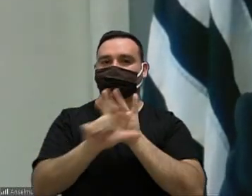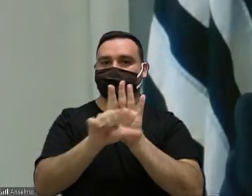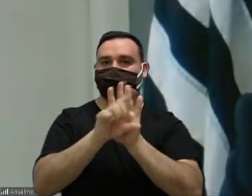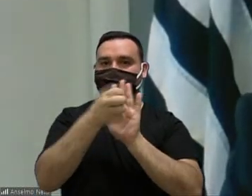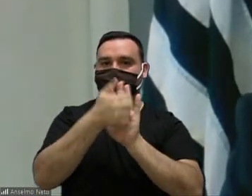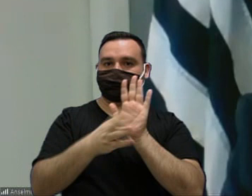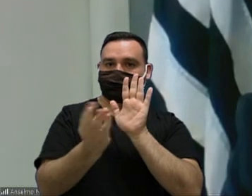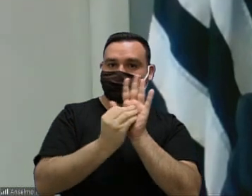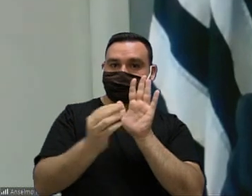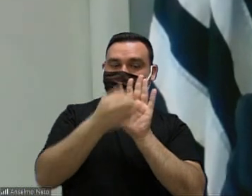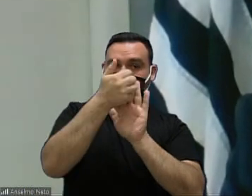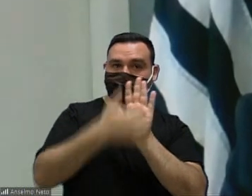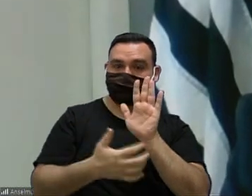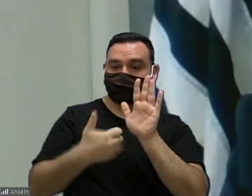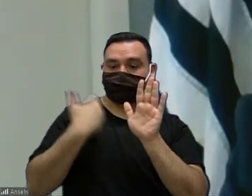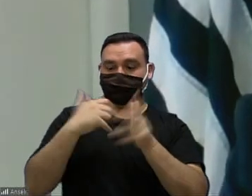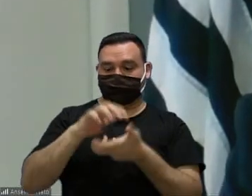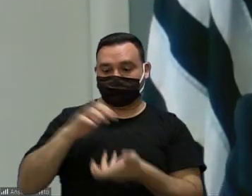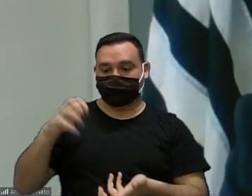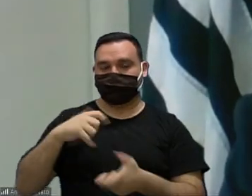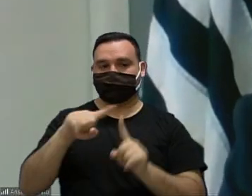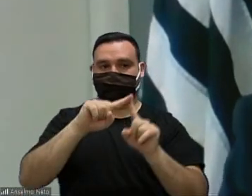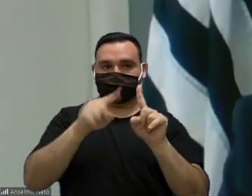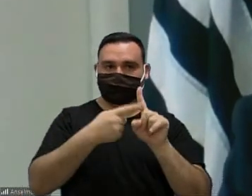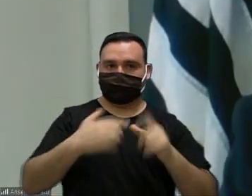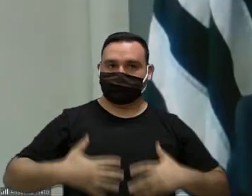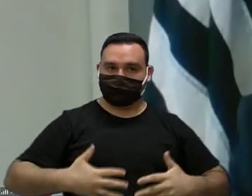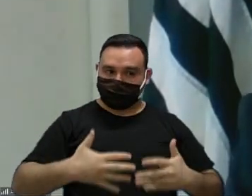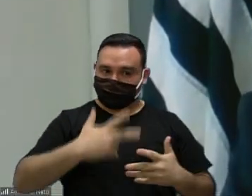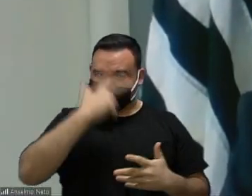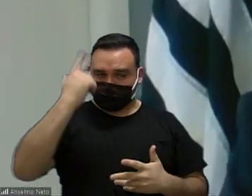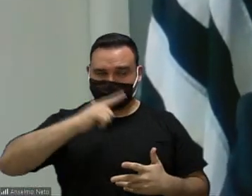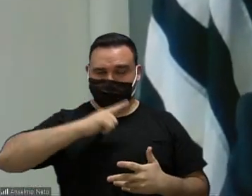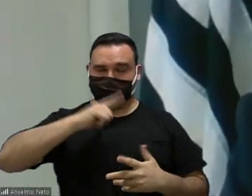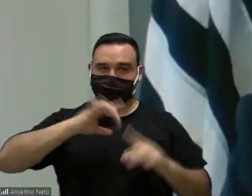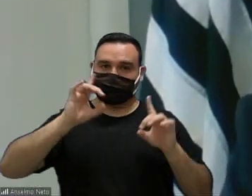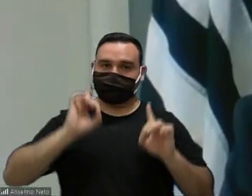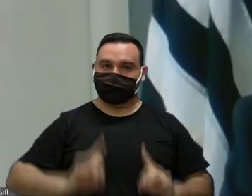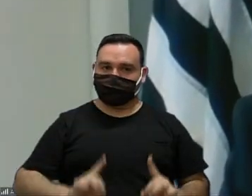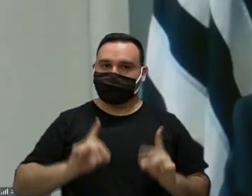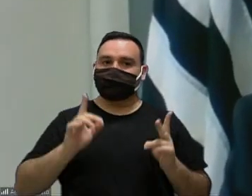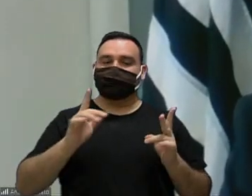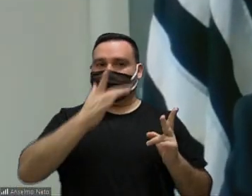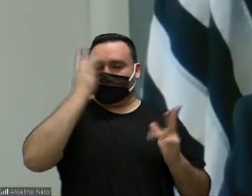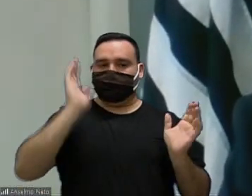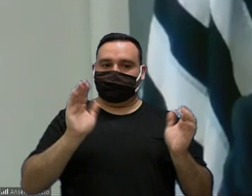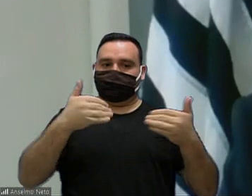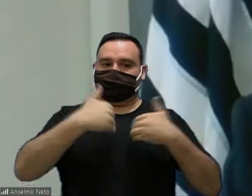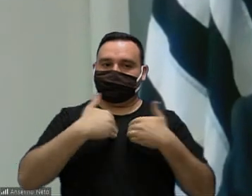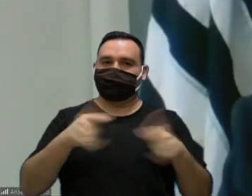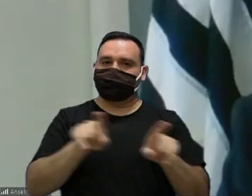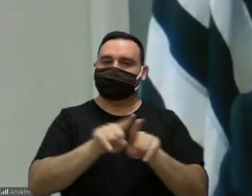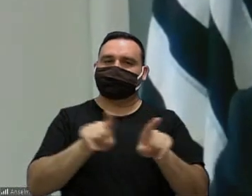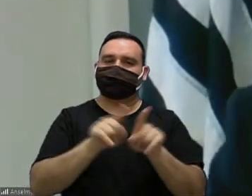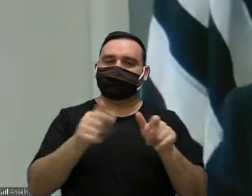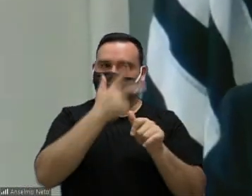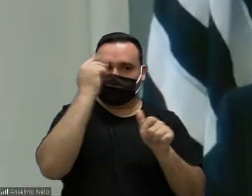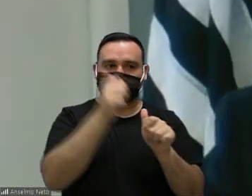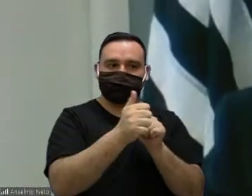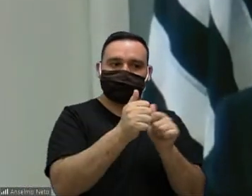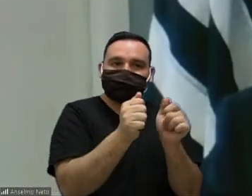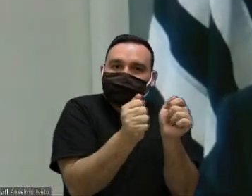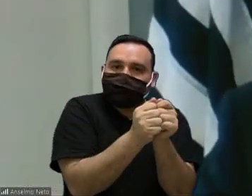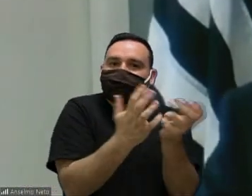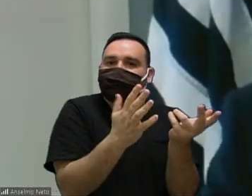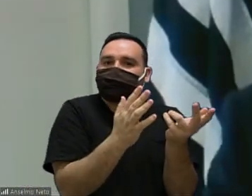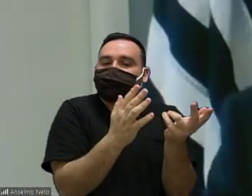dispostos aos idosos gestantes pessoas com deficiência portadoras do espectro autistas e acompanhantes então